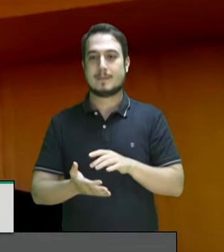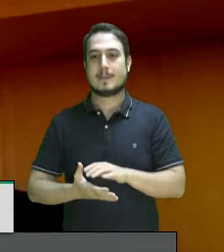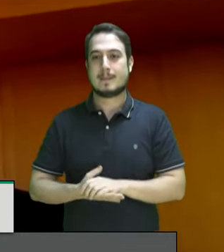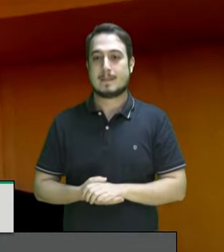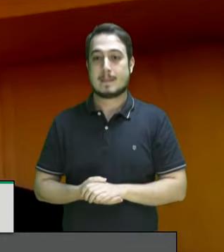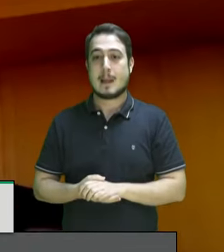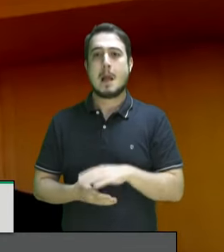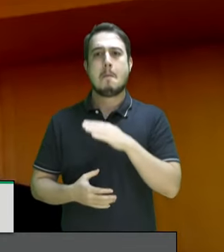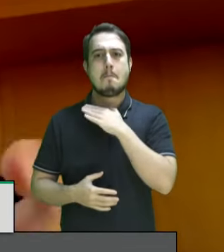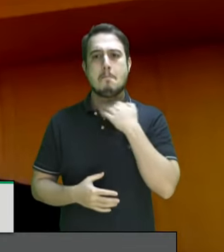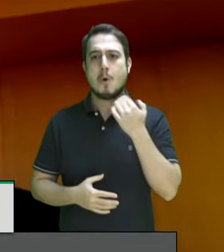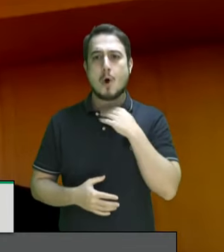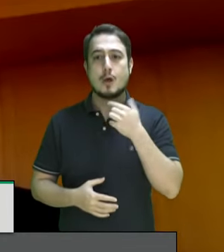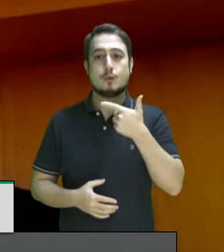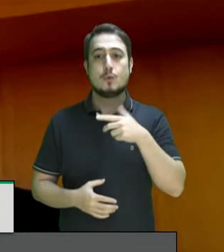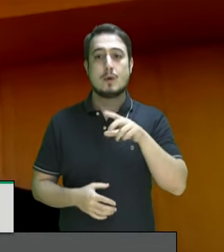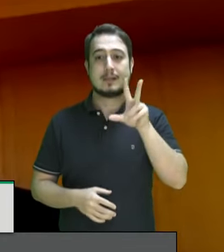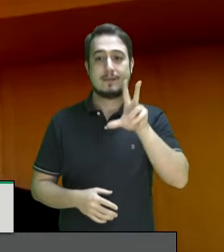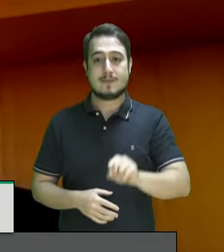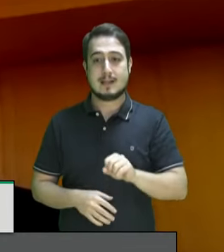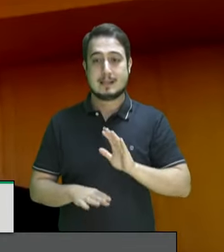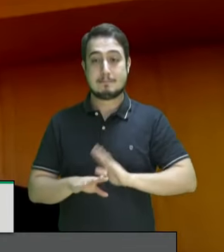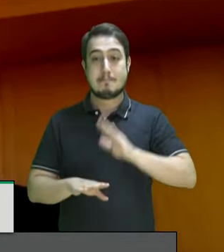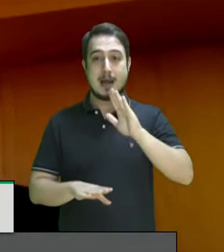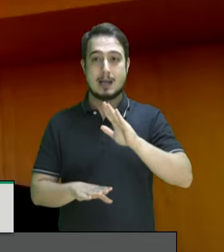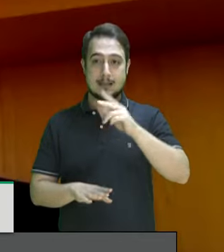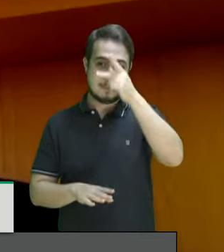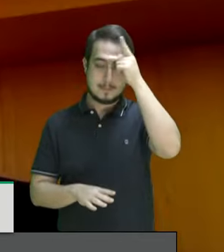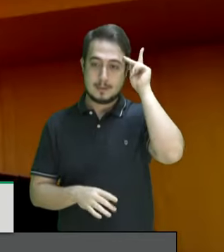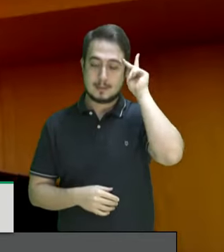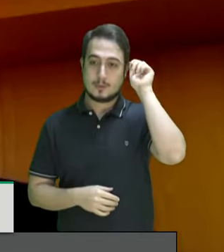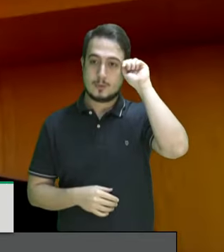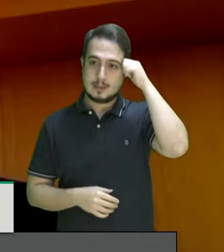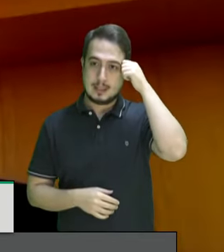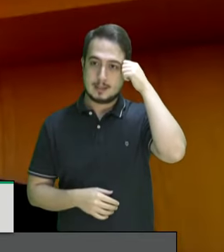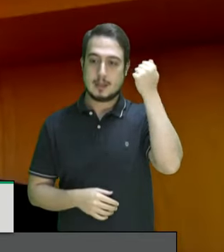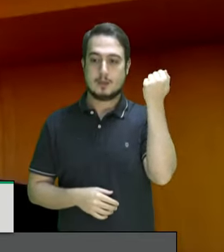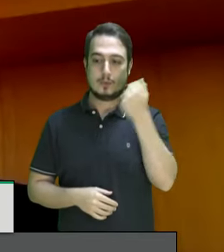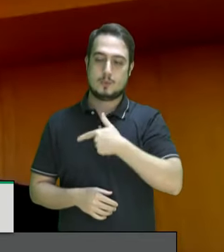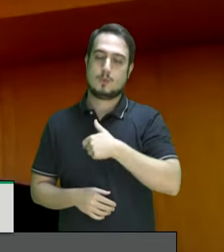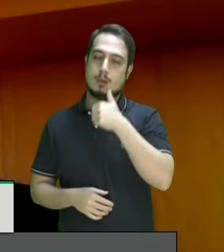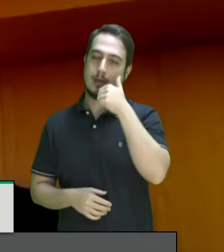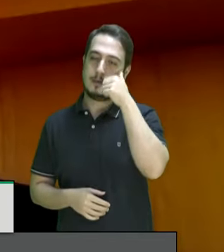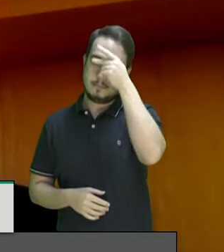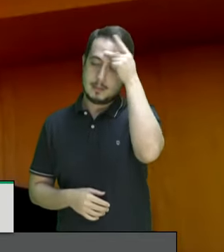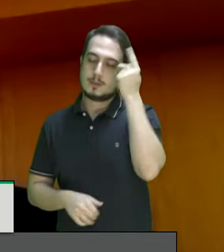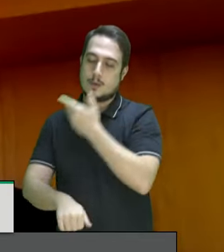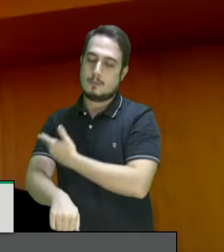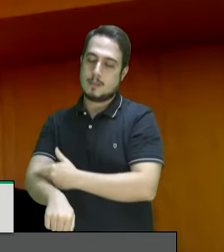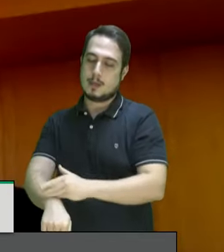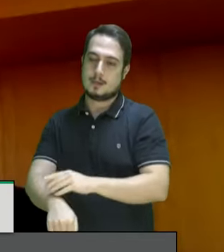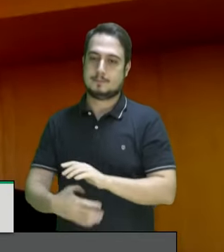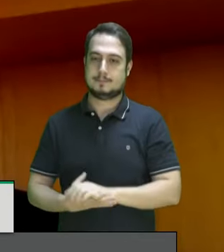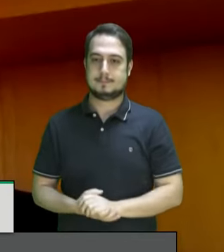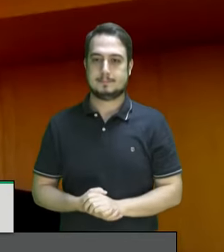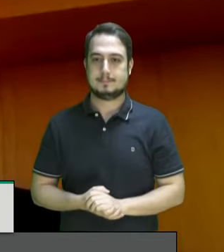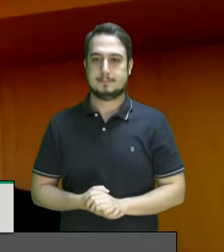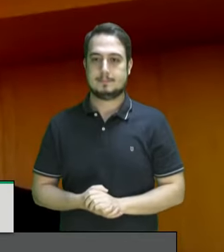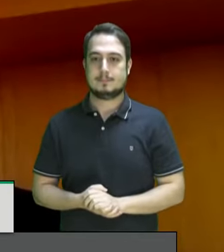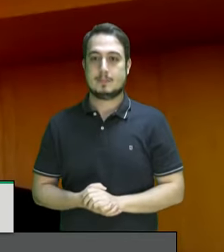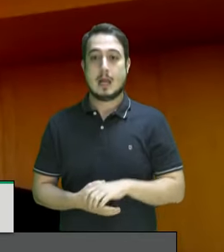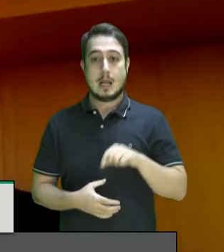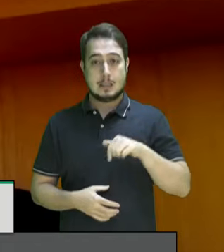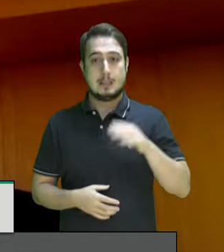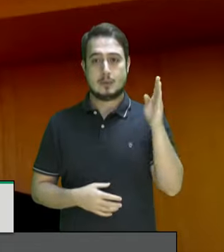morrem duas vezes mais deputado Bira negros e negras do que brancos no